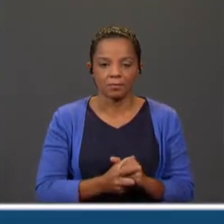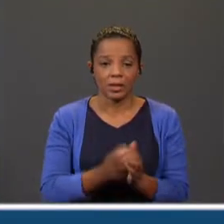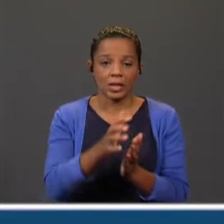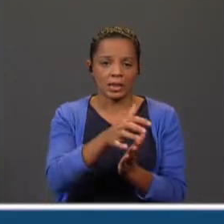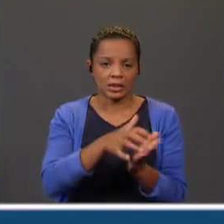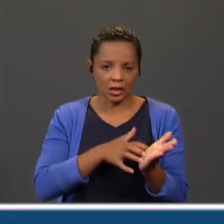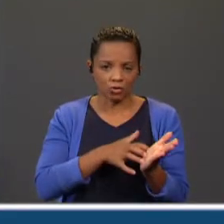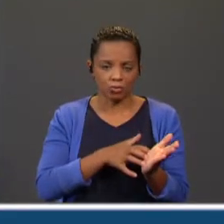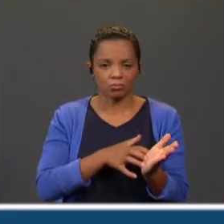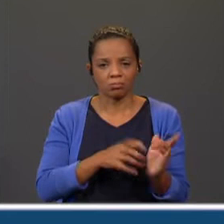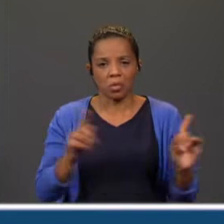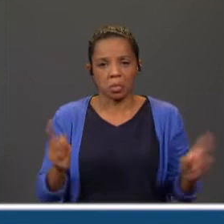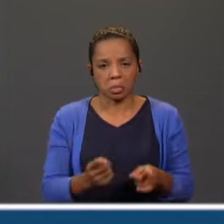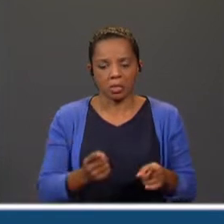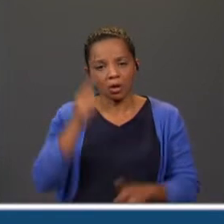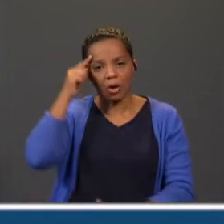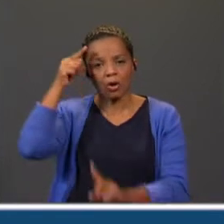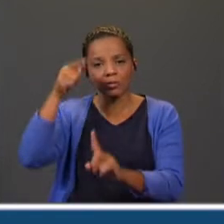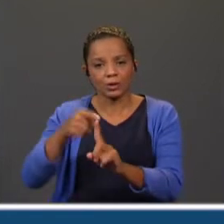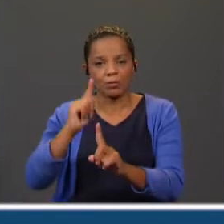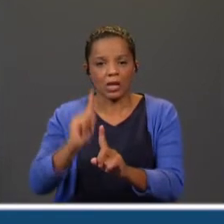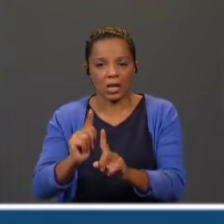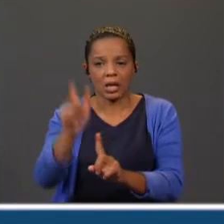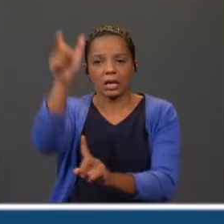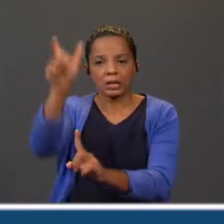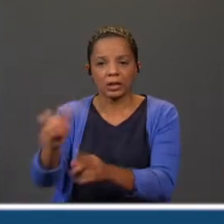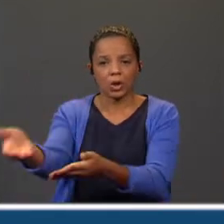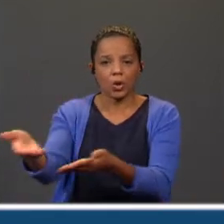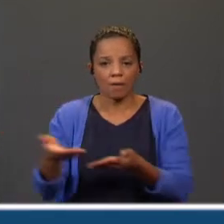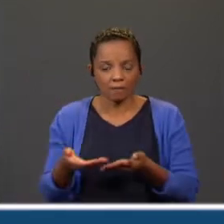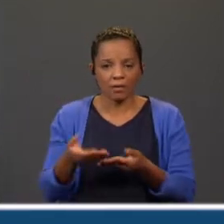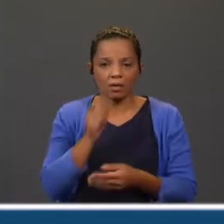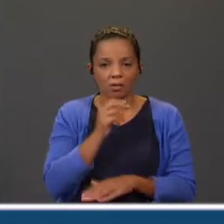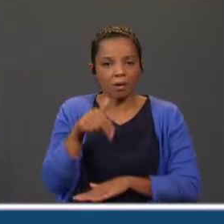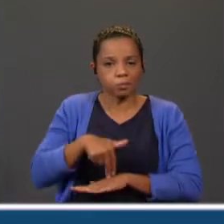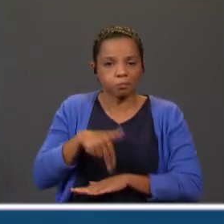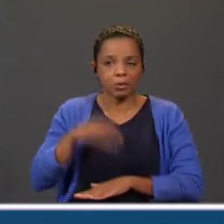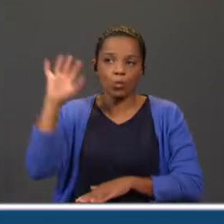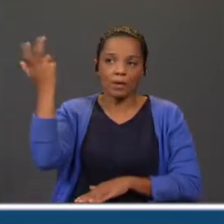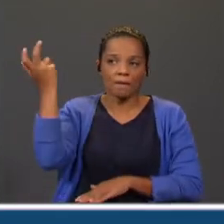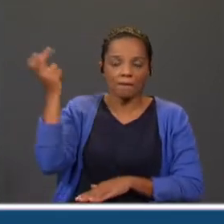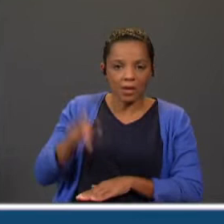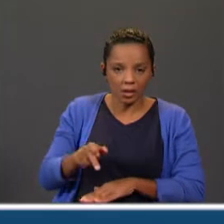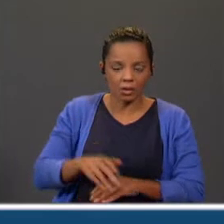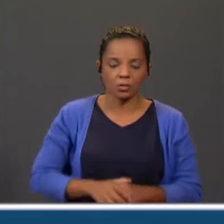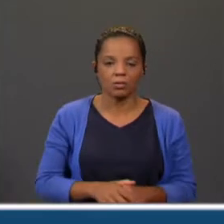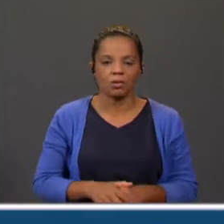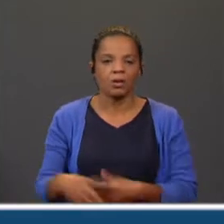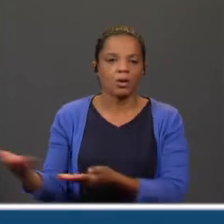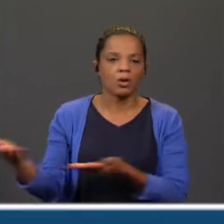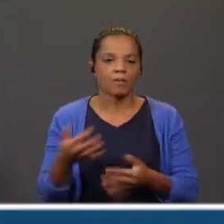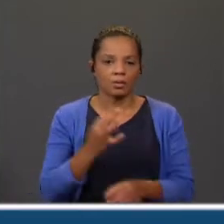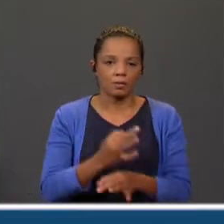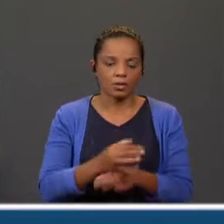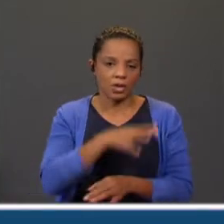curto escrito para convidar alguém a estar presente num evento. Nós vimos convites de